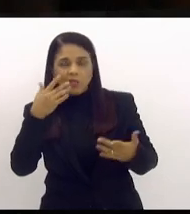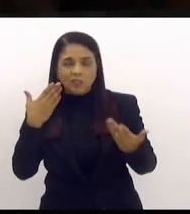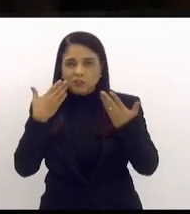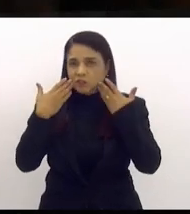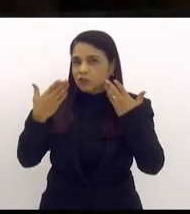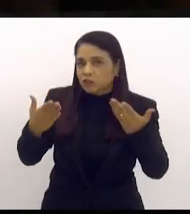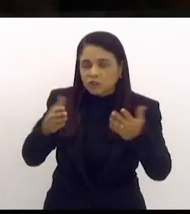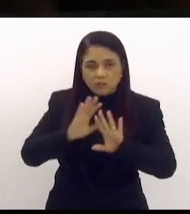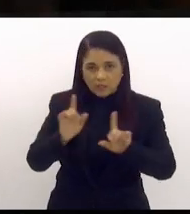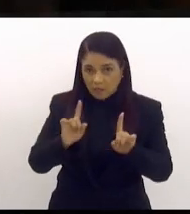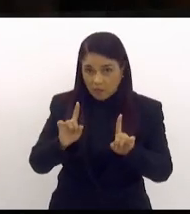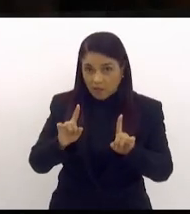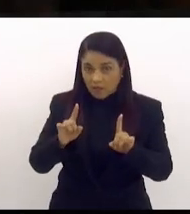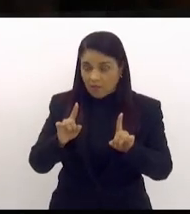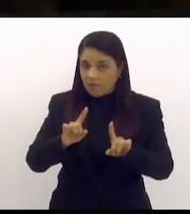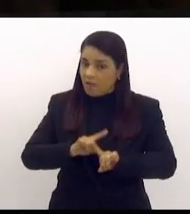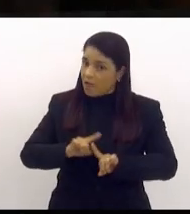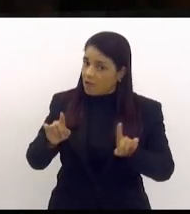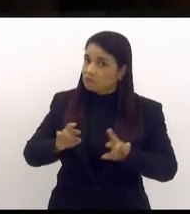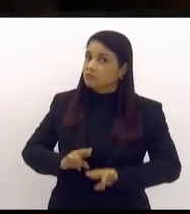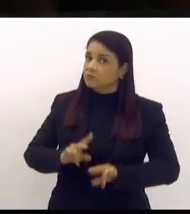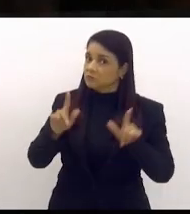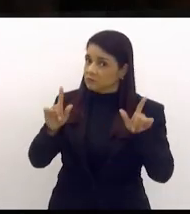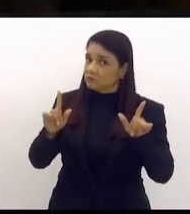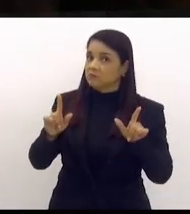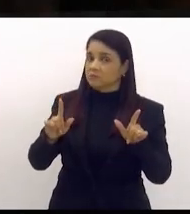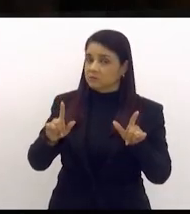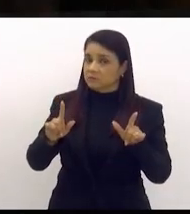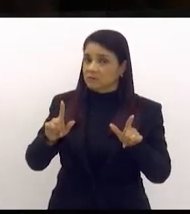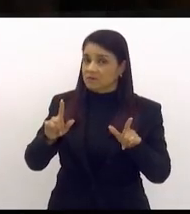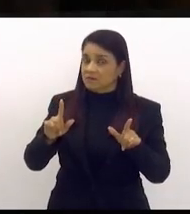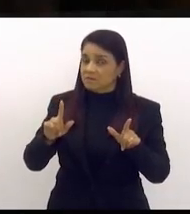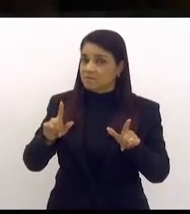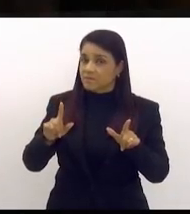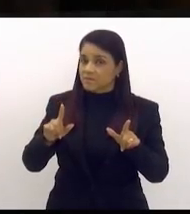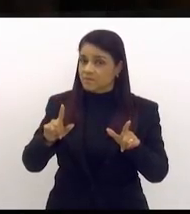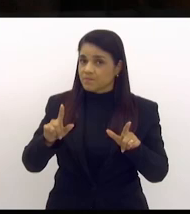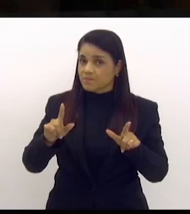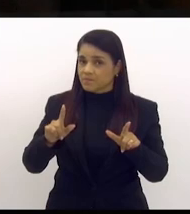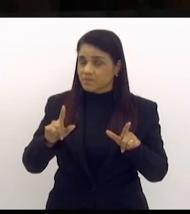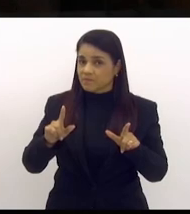para nada disso. Esse é um tema absolutamente